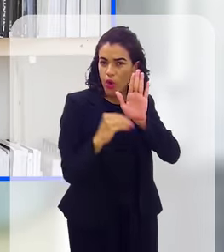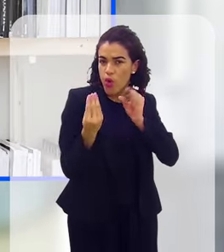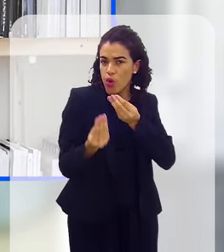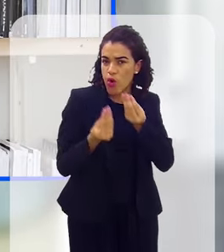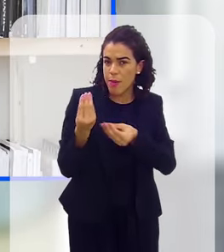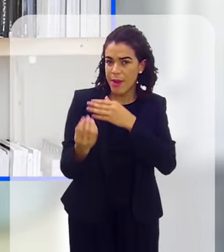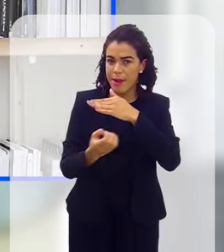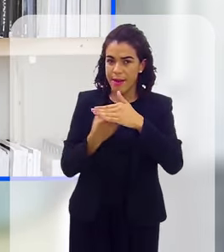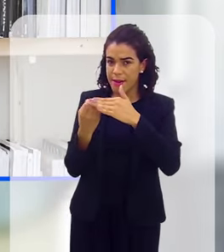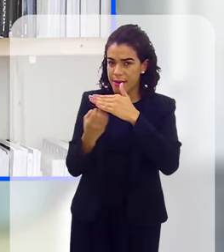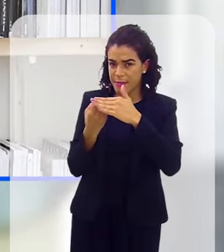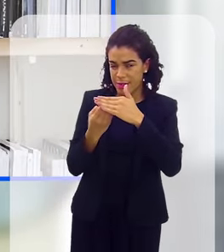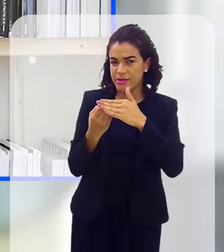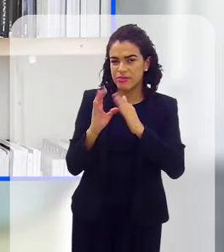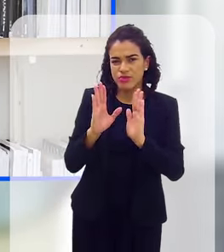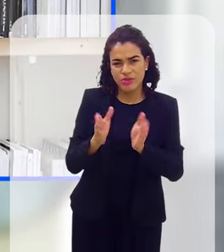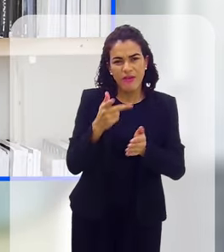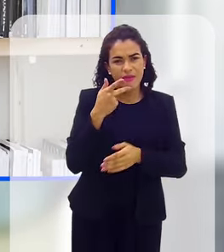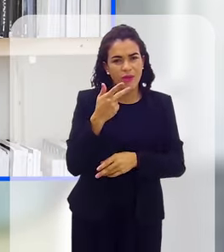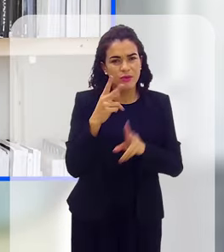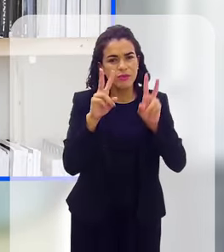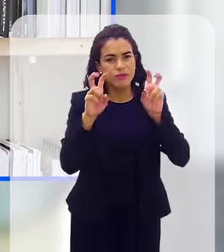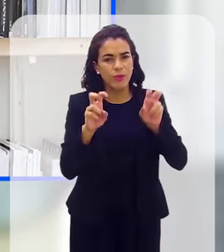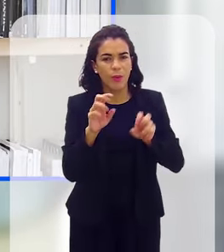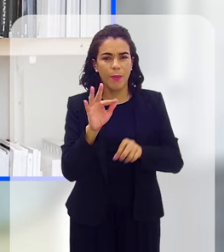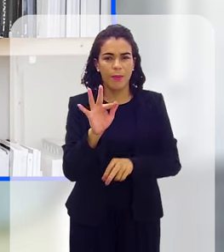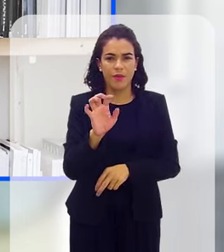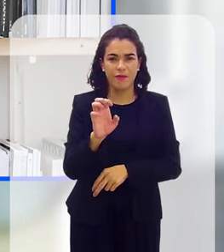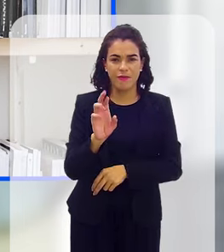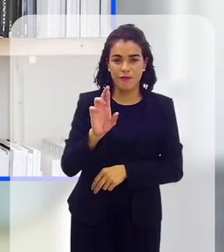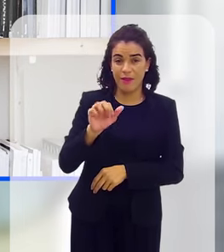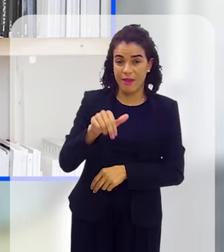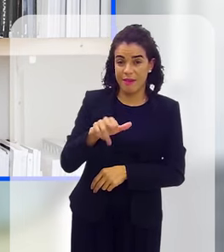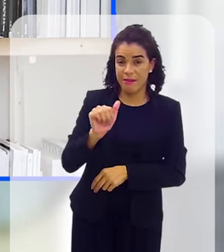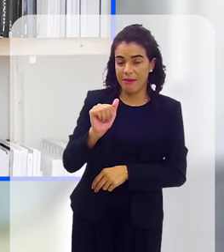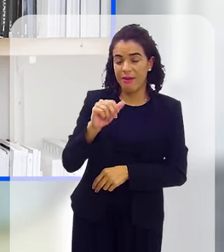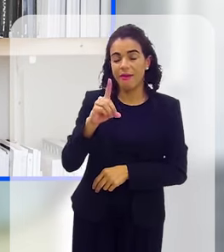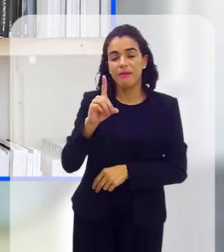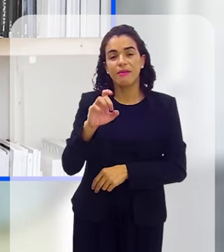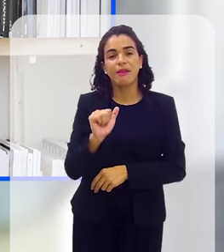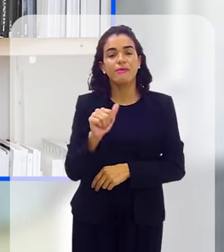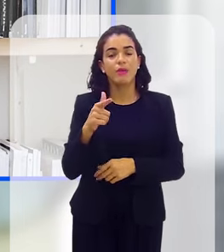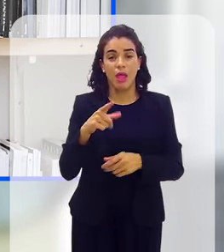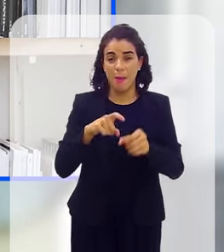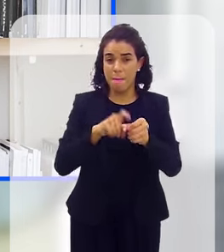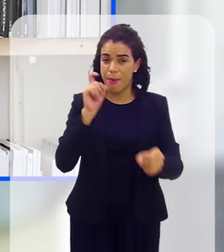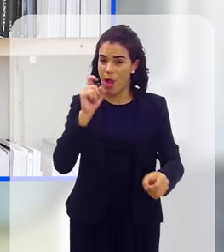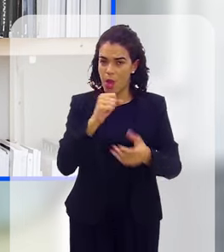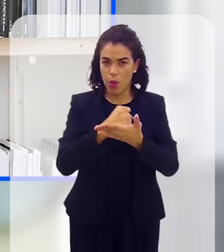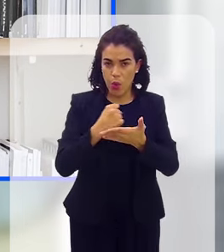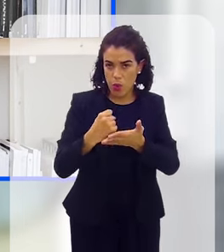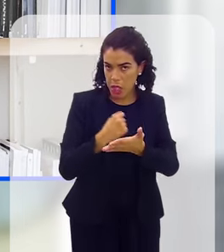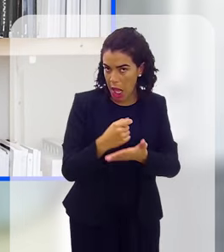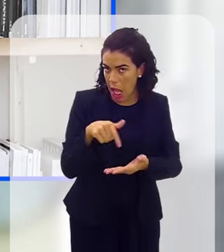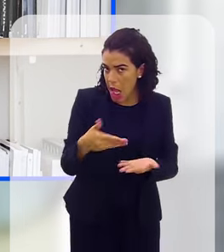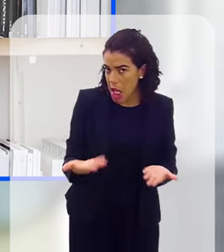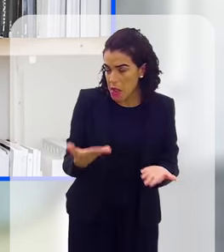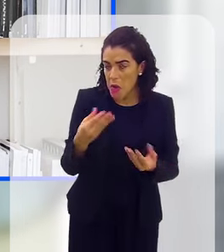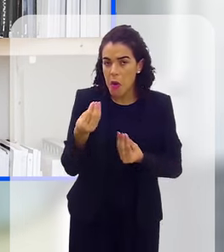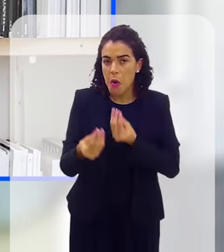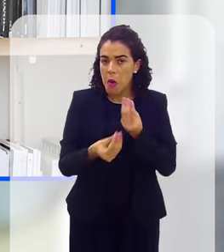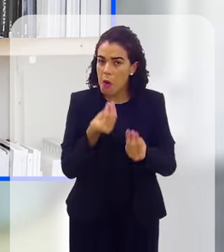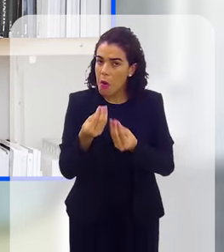deve... Você falou um pouco sobre isso já em relação a cortar, de fato, o contrato com esses fornecedores, enfim.